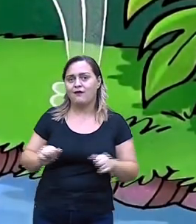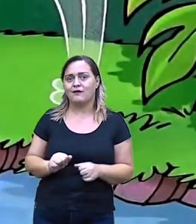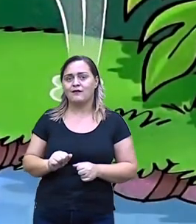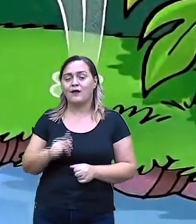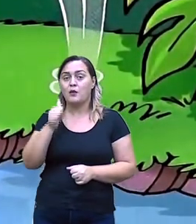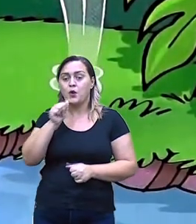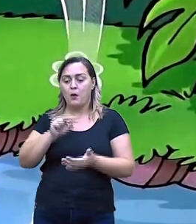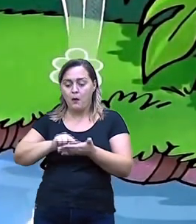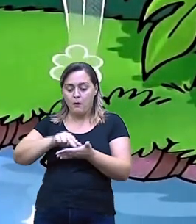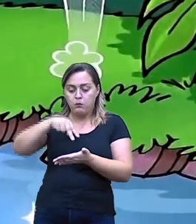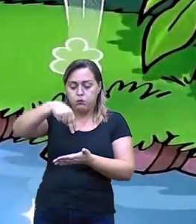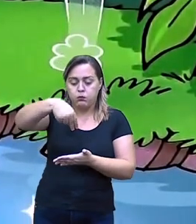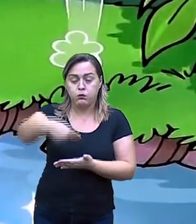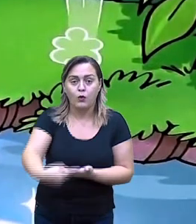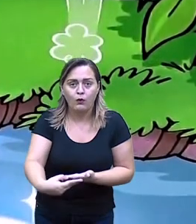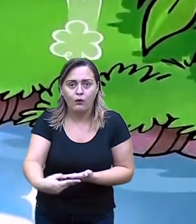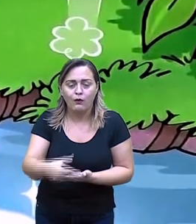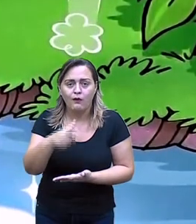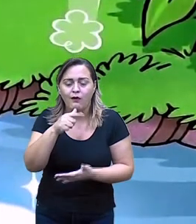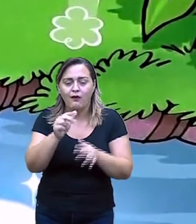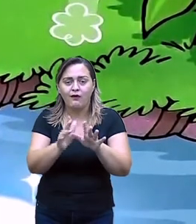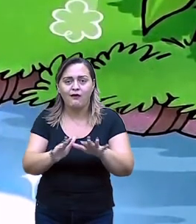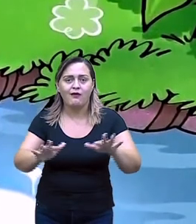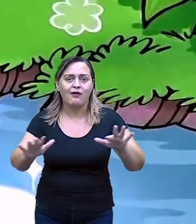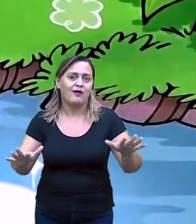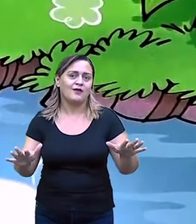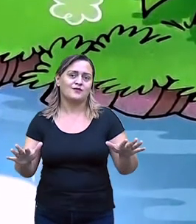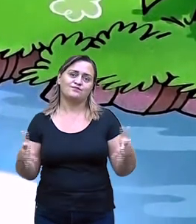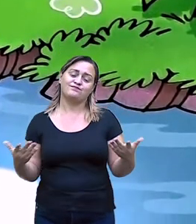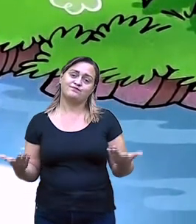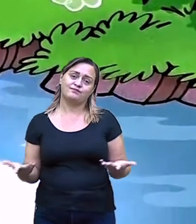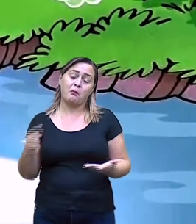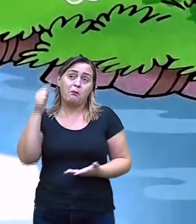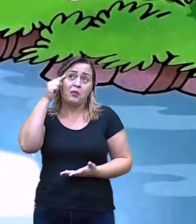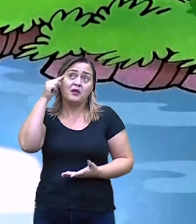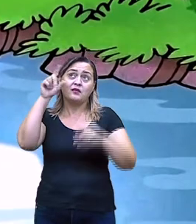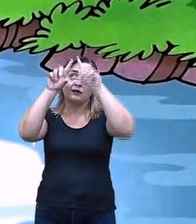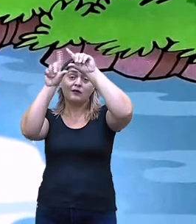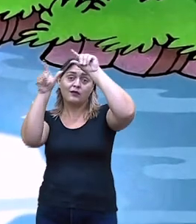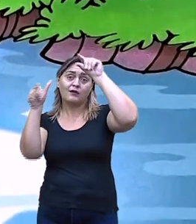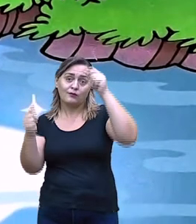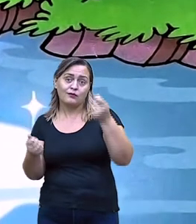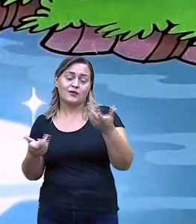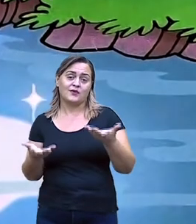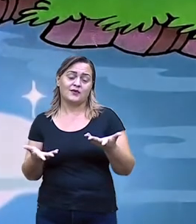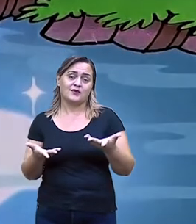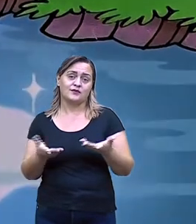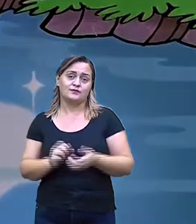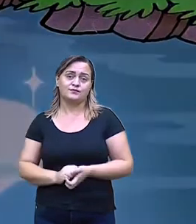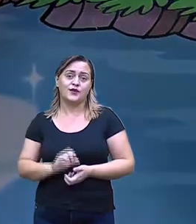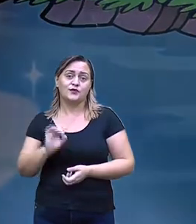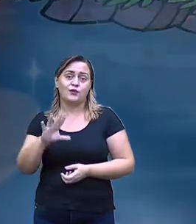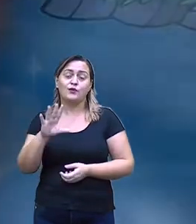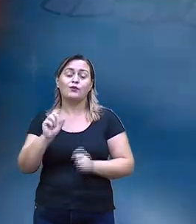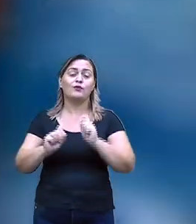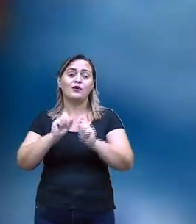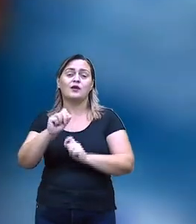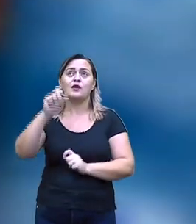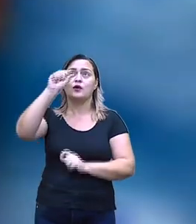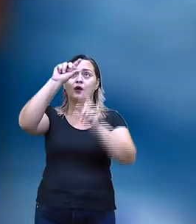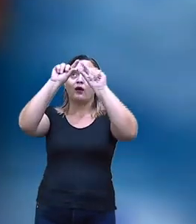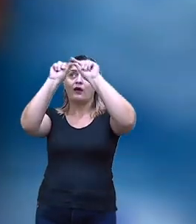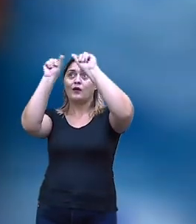jogou nos braços da deusa. Mas, na verdade, esta não era a deusa verdadeira. Se tratava apenas do